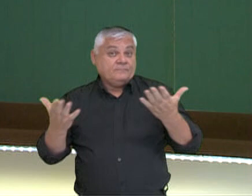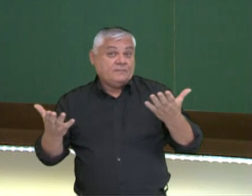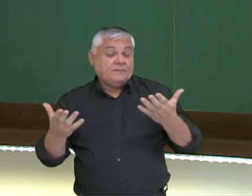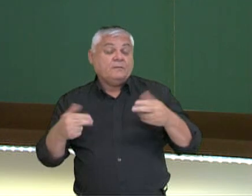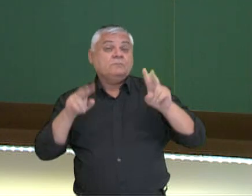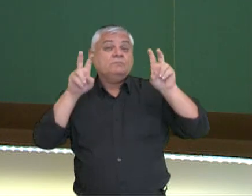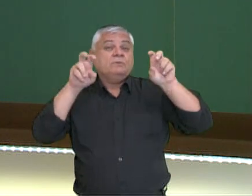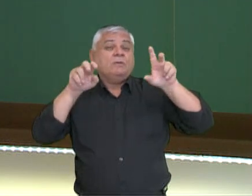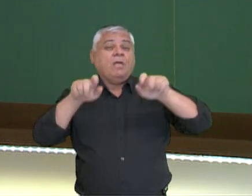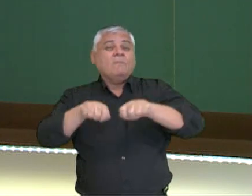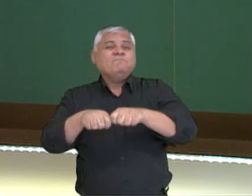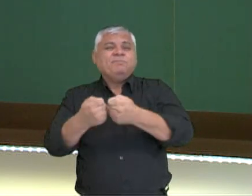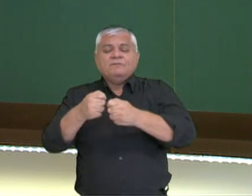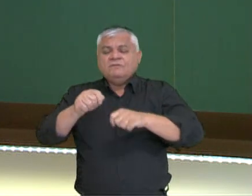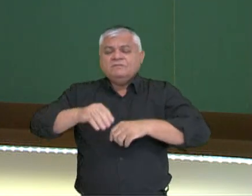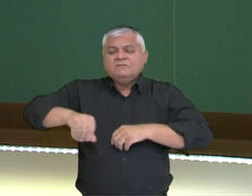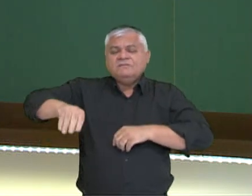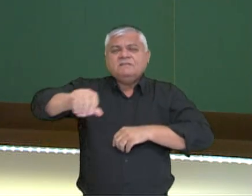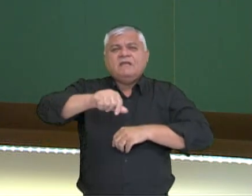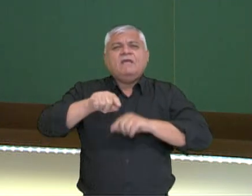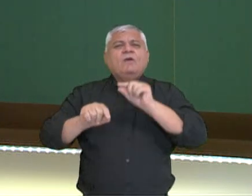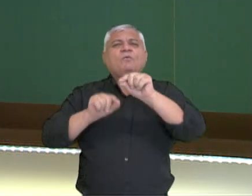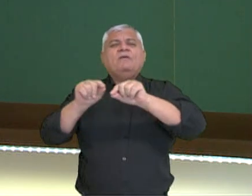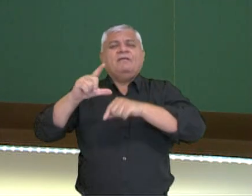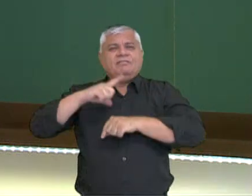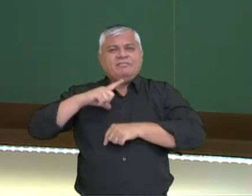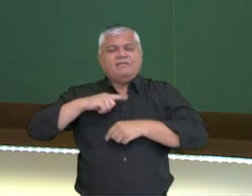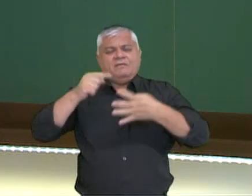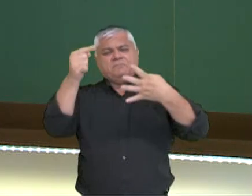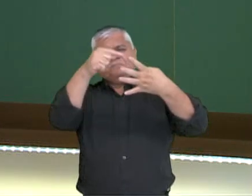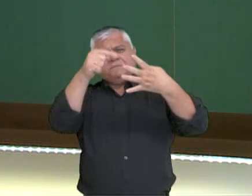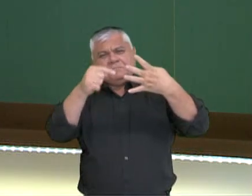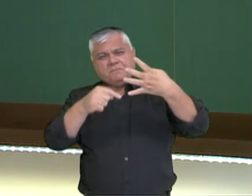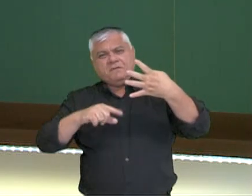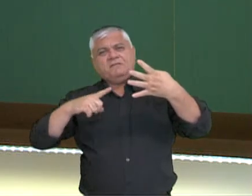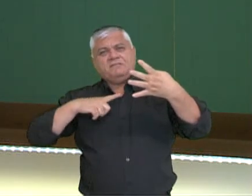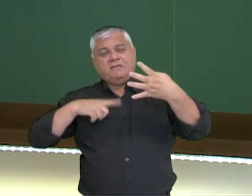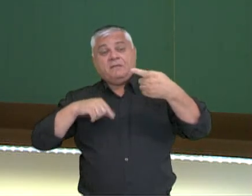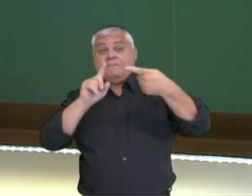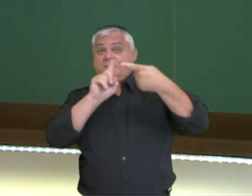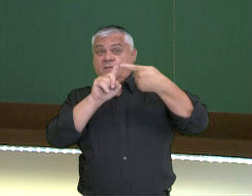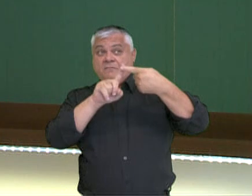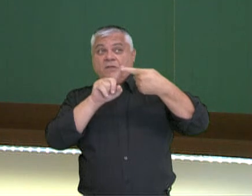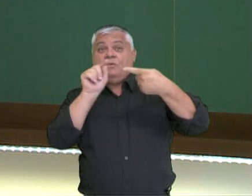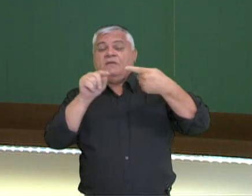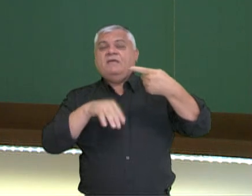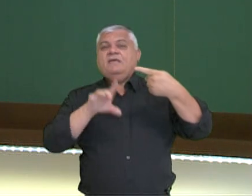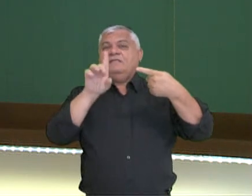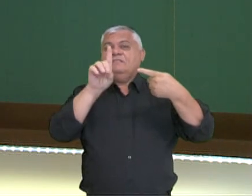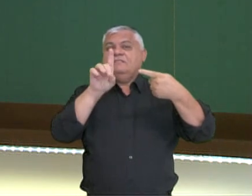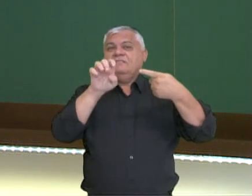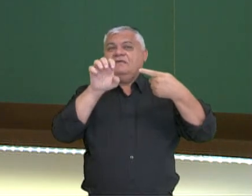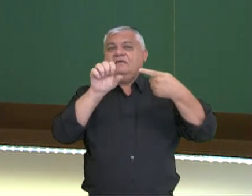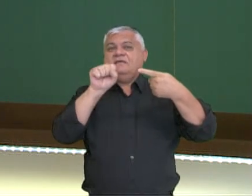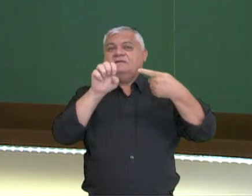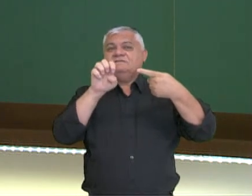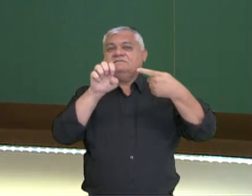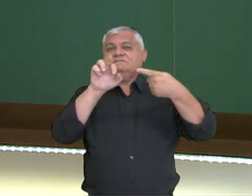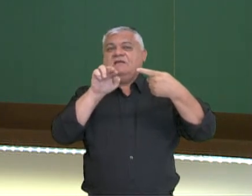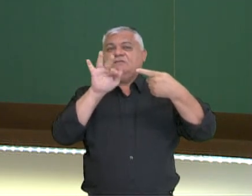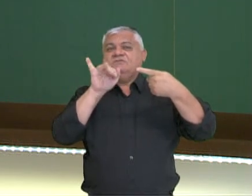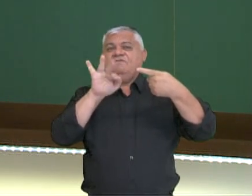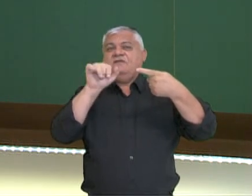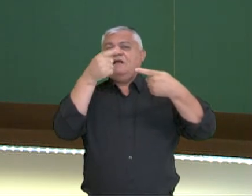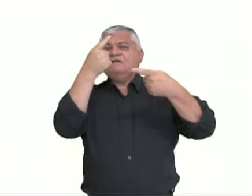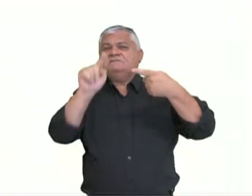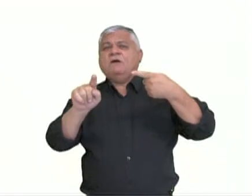em degradação do solo, existem várias formas de degradação do solo. Uma delas é o processo de desertificação,